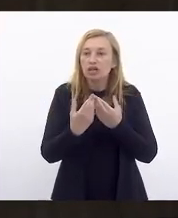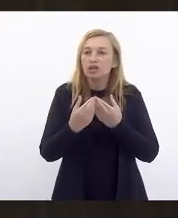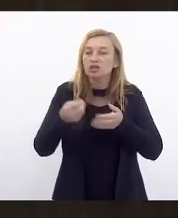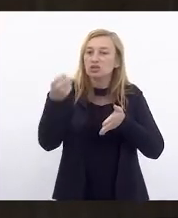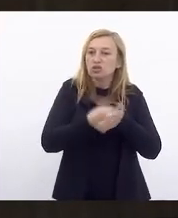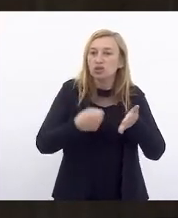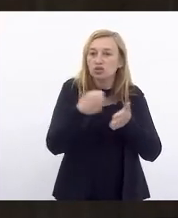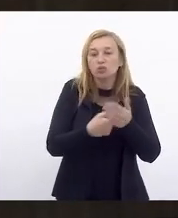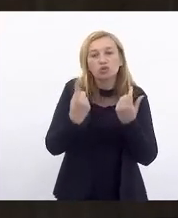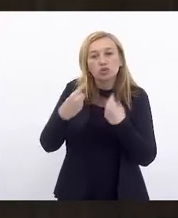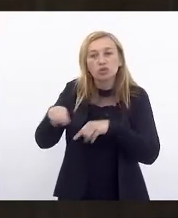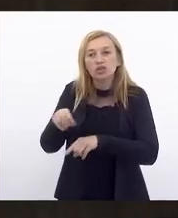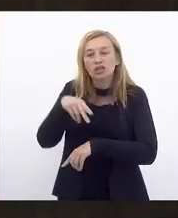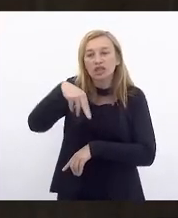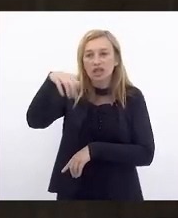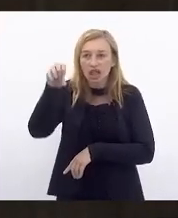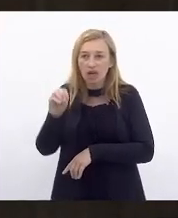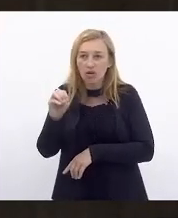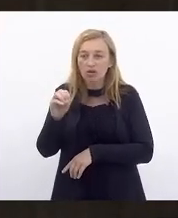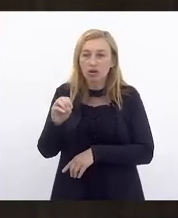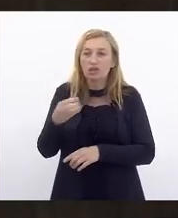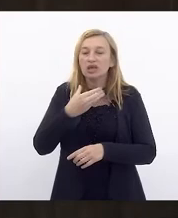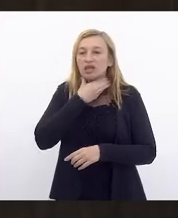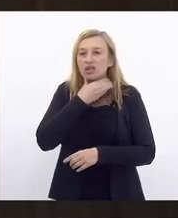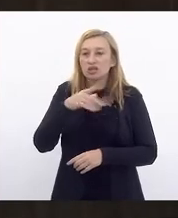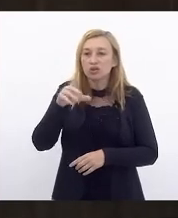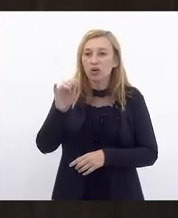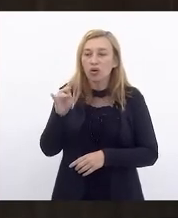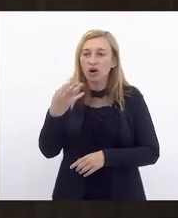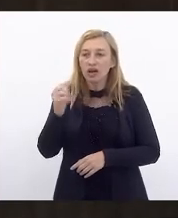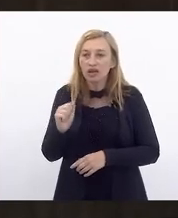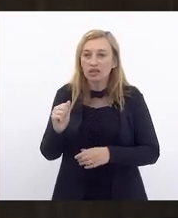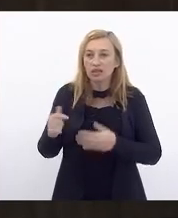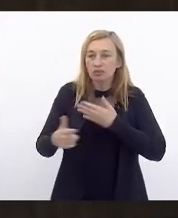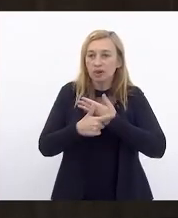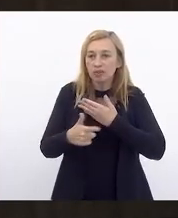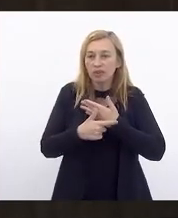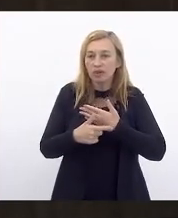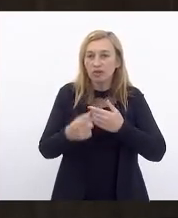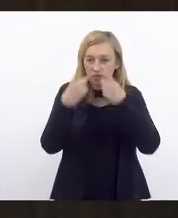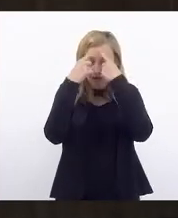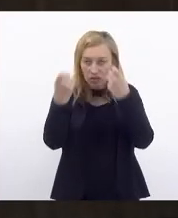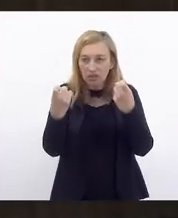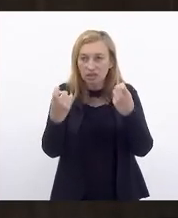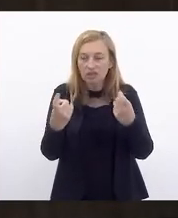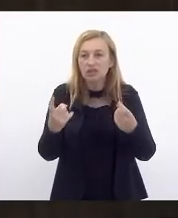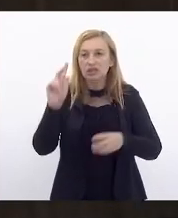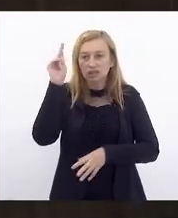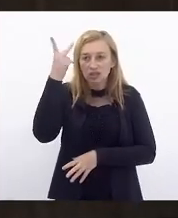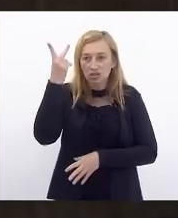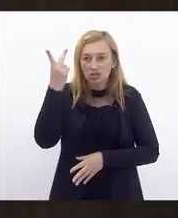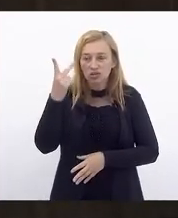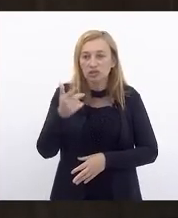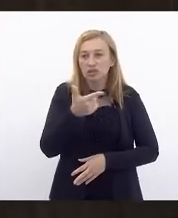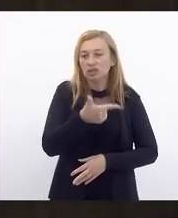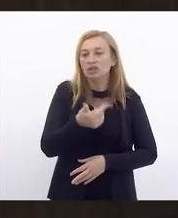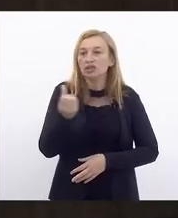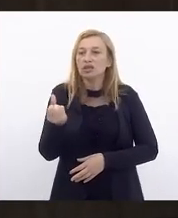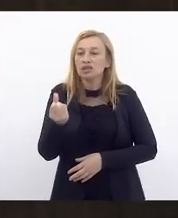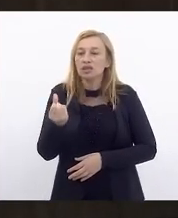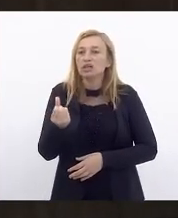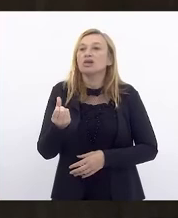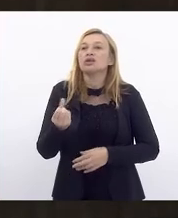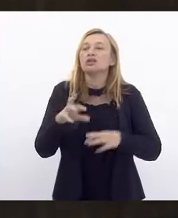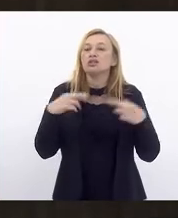o Neoliberalismo, Crise Orgânica do Capital, Hegemonia e o Papel da Violência na História. E na ocasião desse 16º Seminário